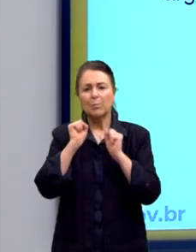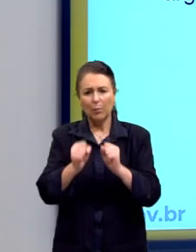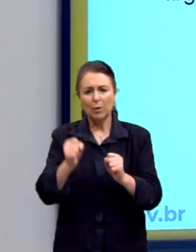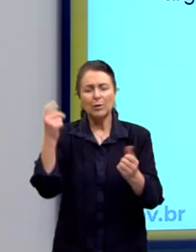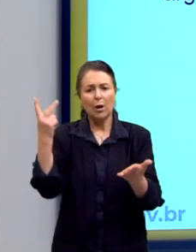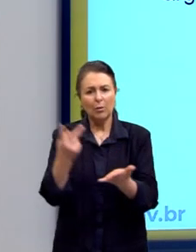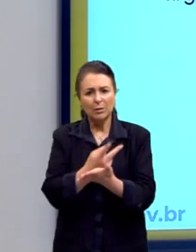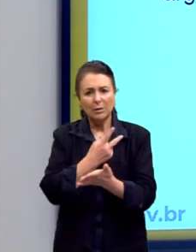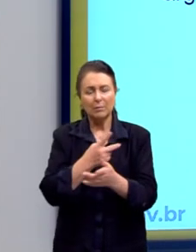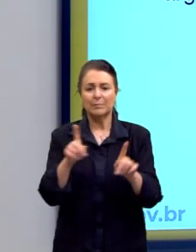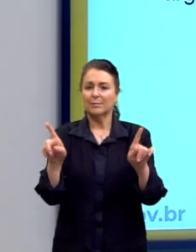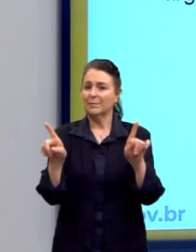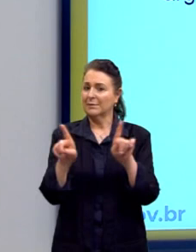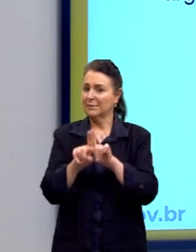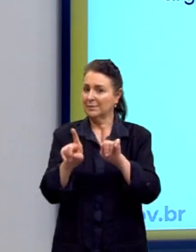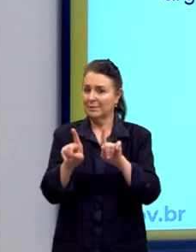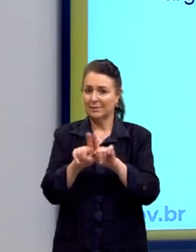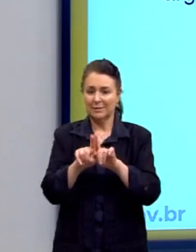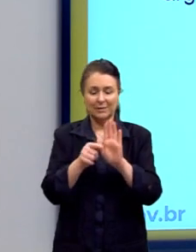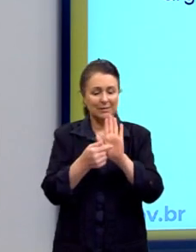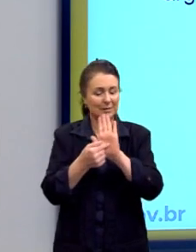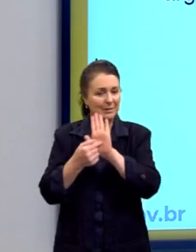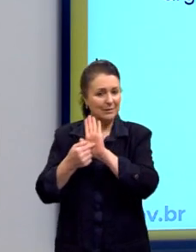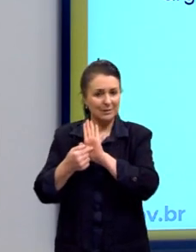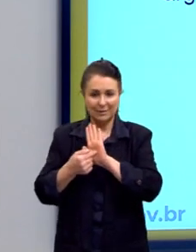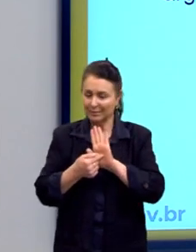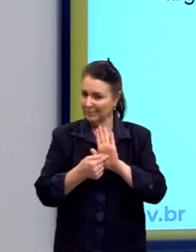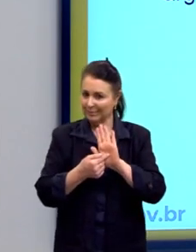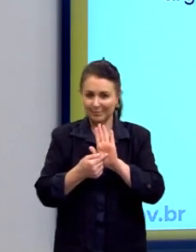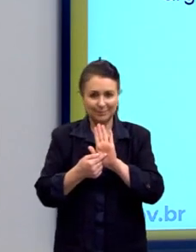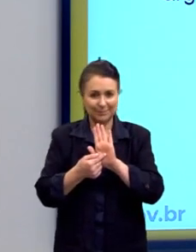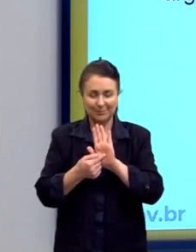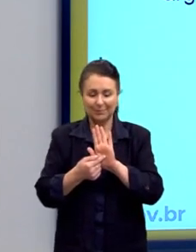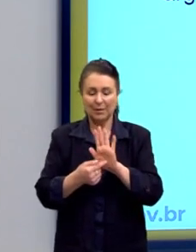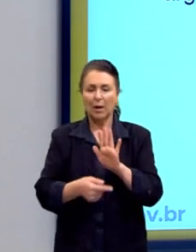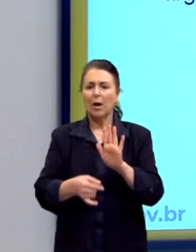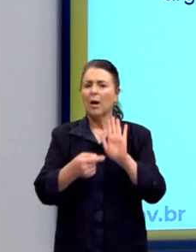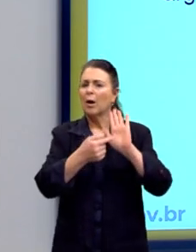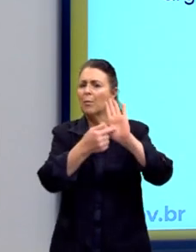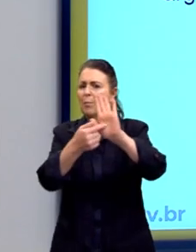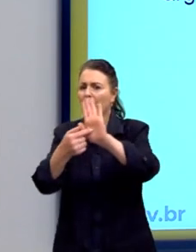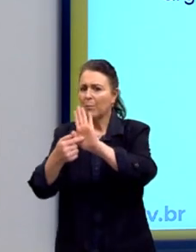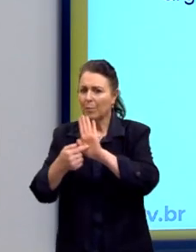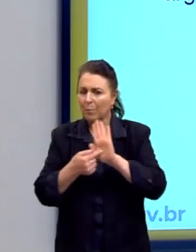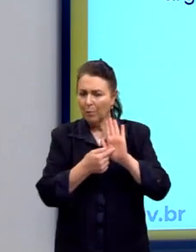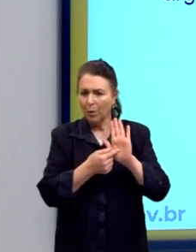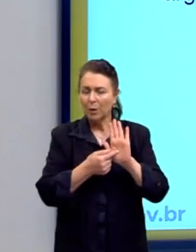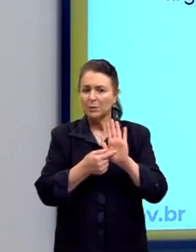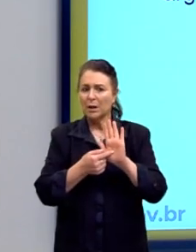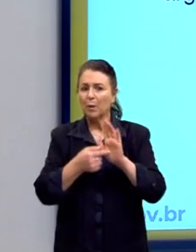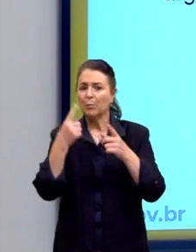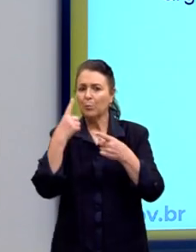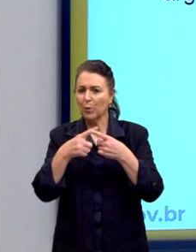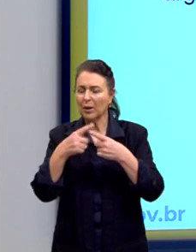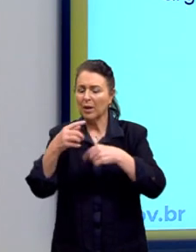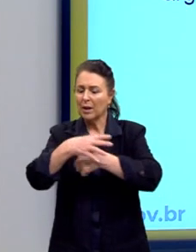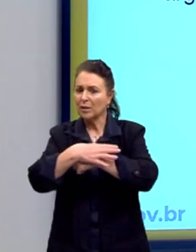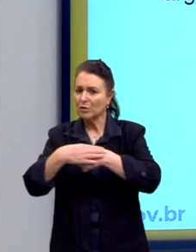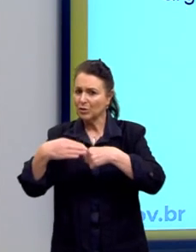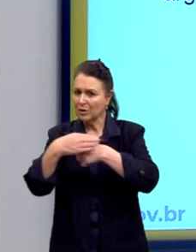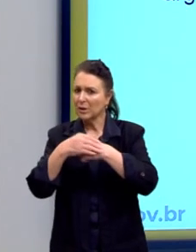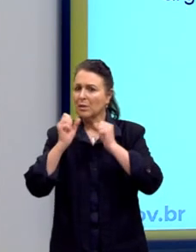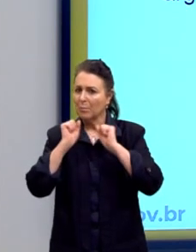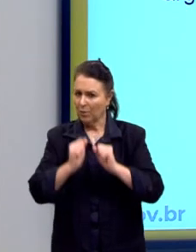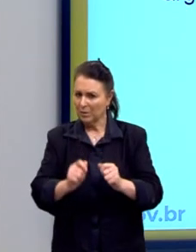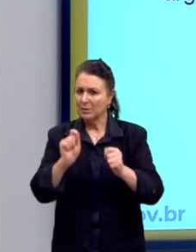Também não está trazendo condições. Indica a finalidade pela qual a gentileza pode ser praticada?